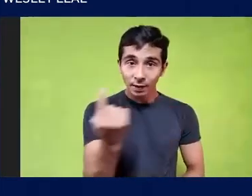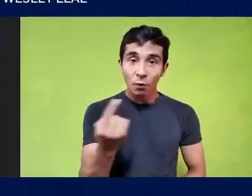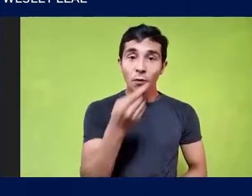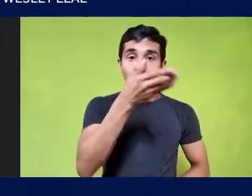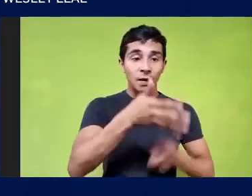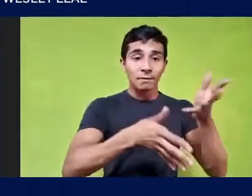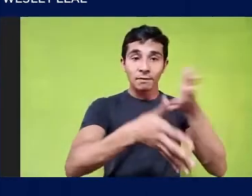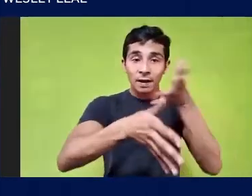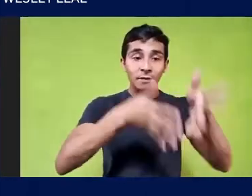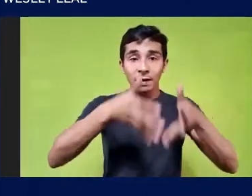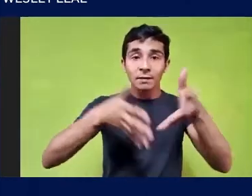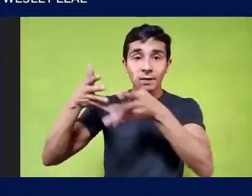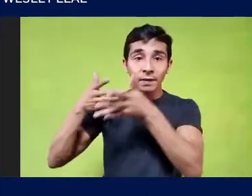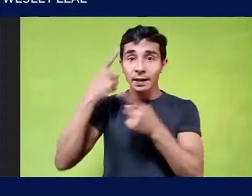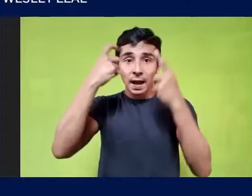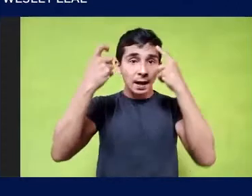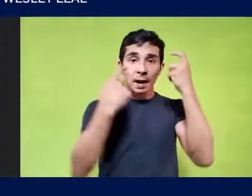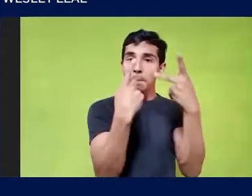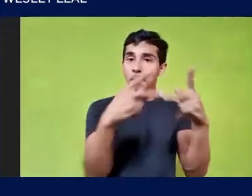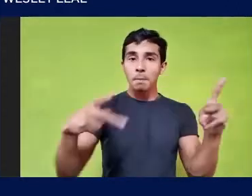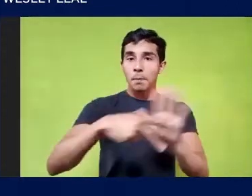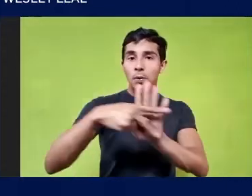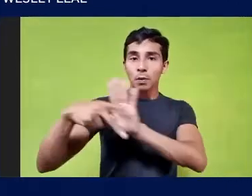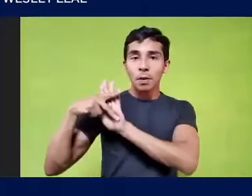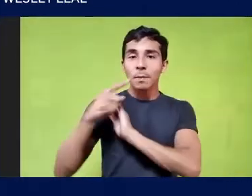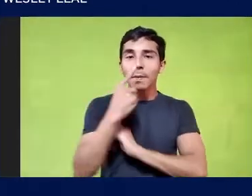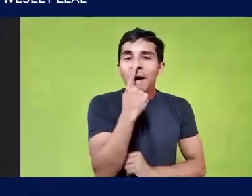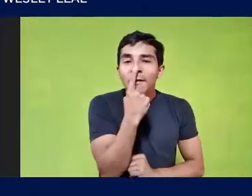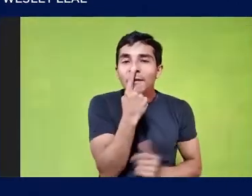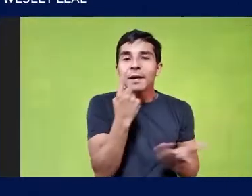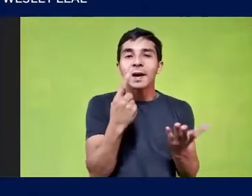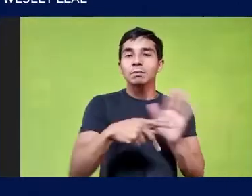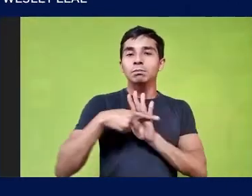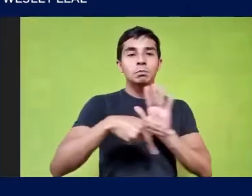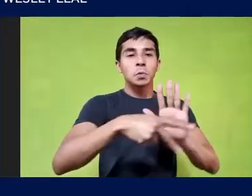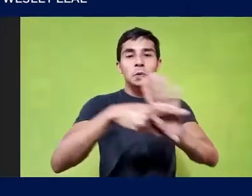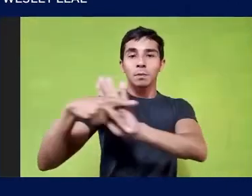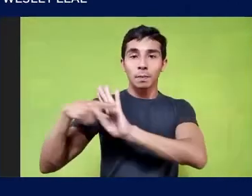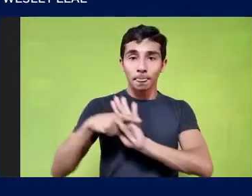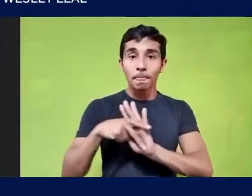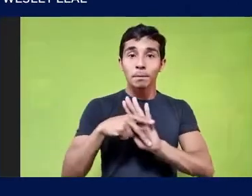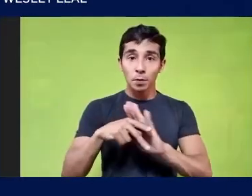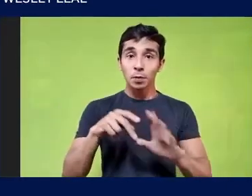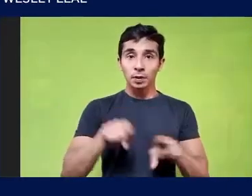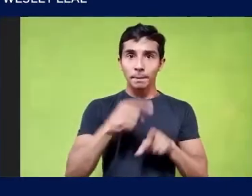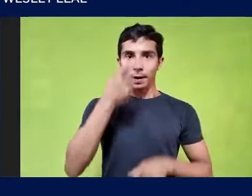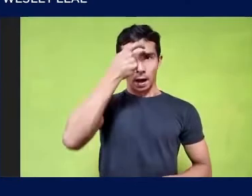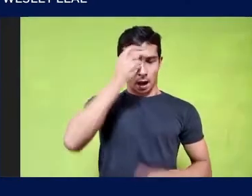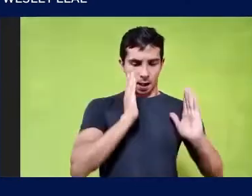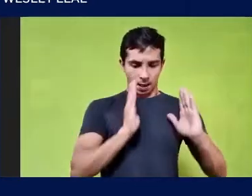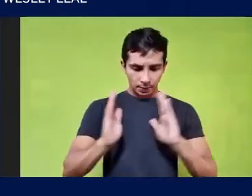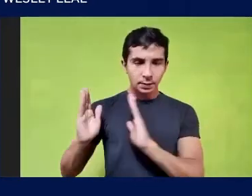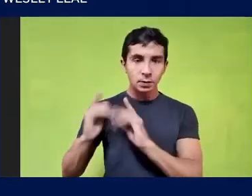pensando Suas próprias ideias Seus próprios afetos E é claro Que nós estamos mediados Pela razão Porque se você começar A falar alguma coisa Que